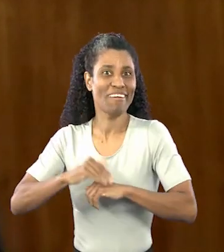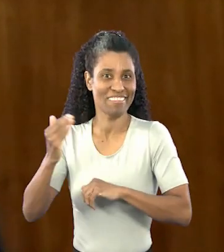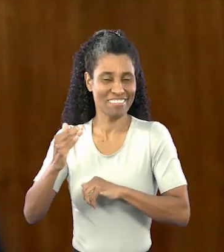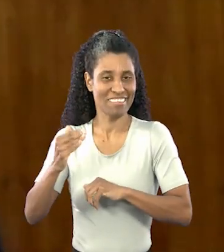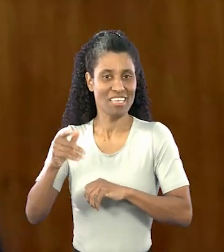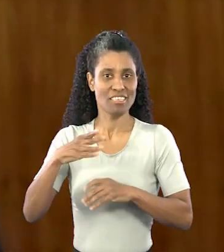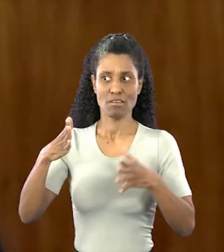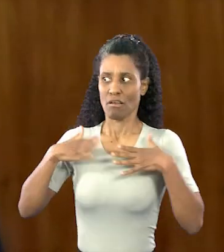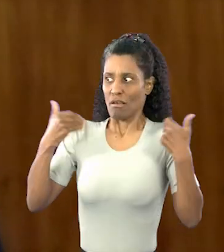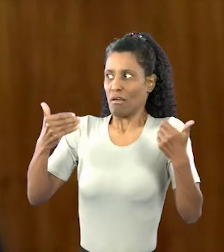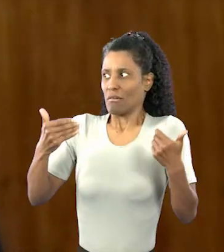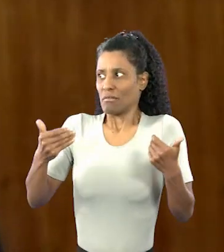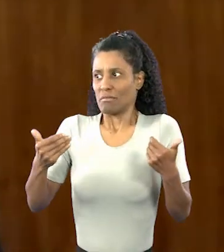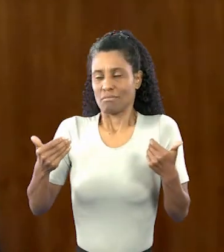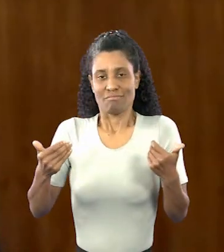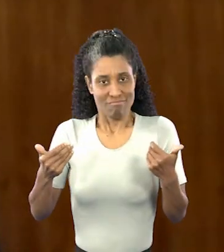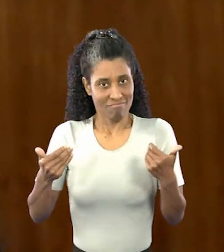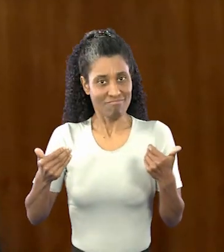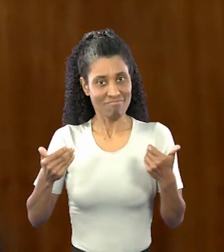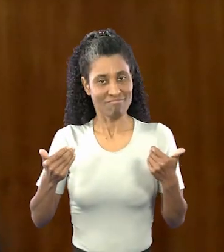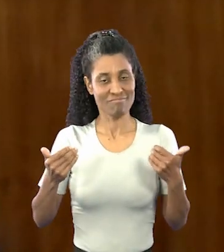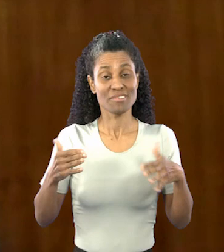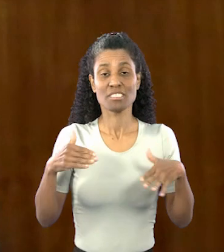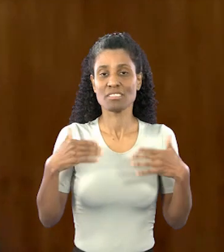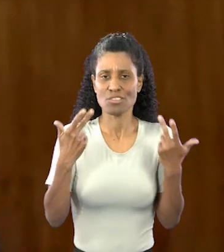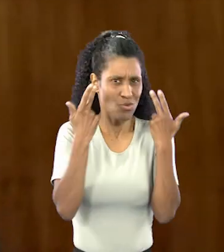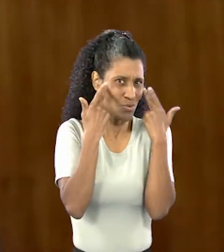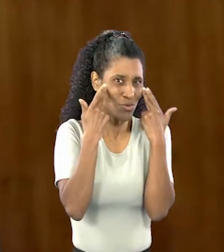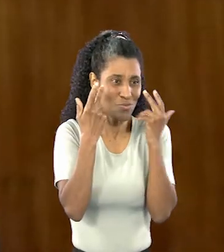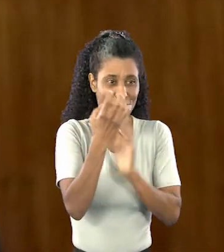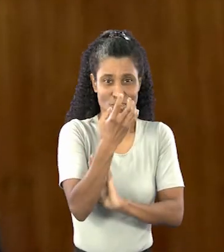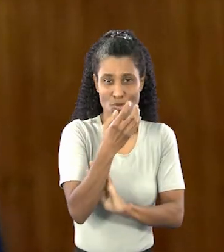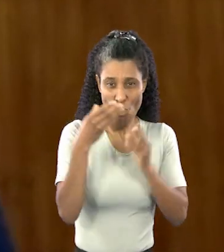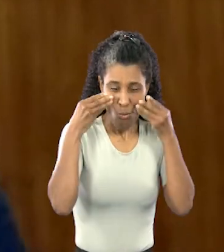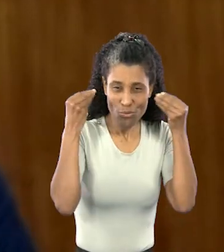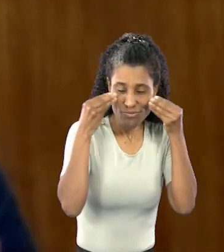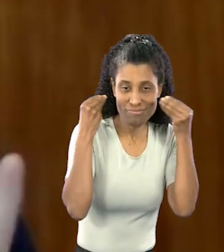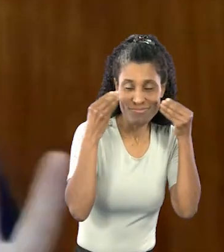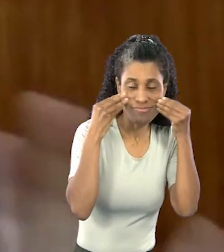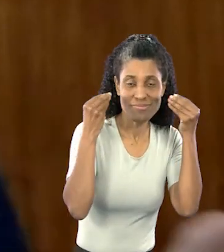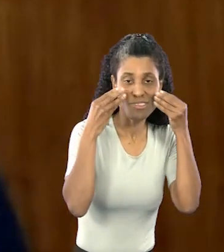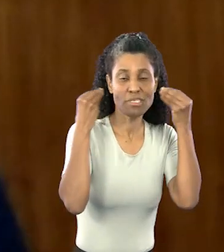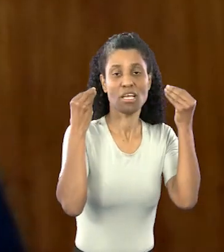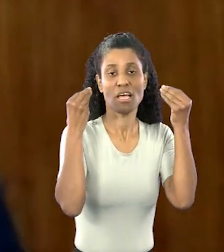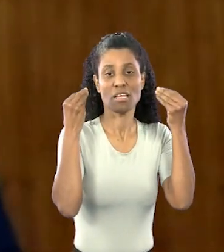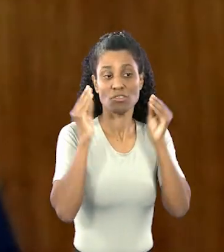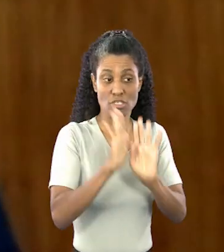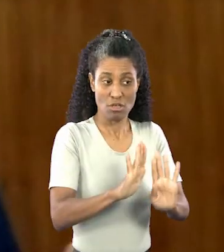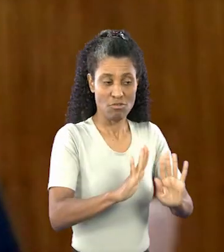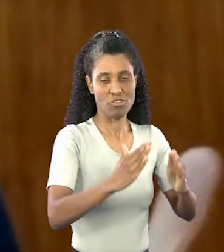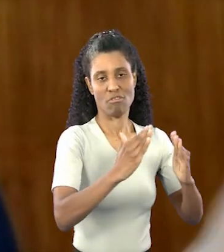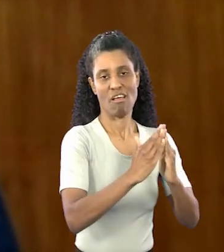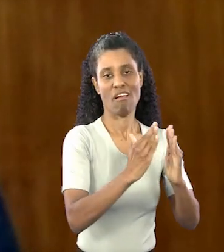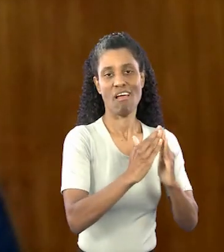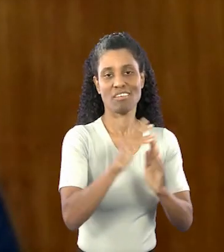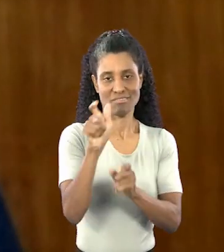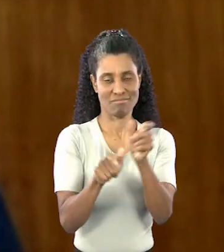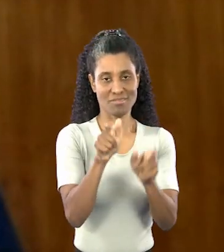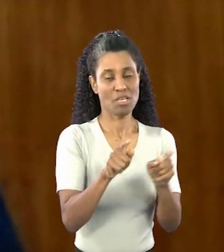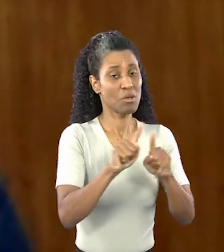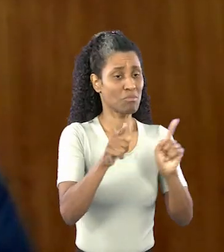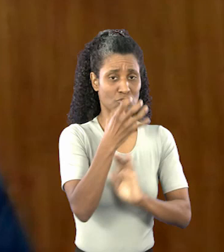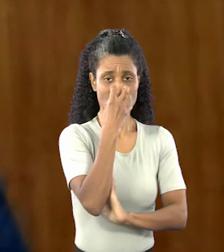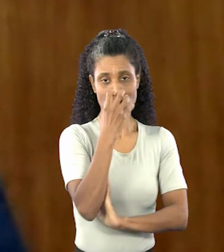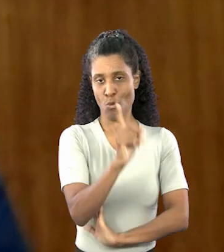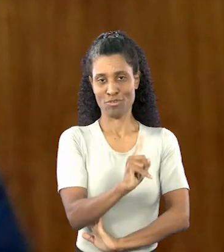aguçada e ele se assusta demais. Então, normalmente, os gatos se mantêm nas residências das